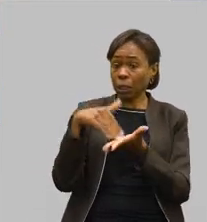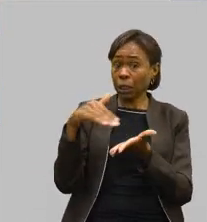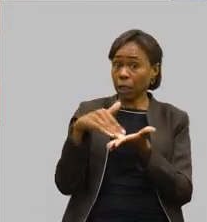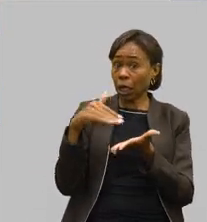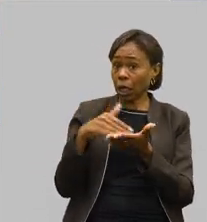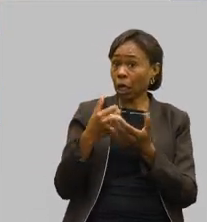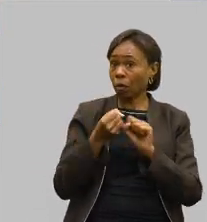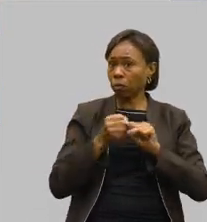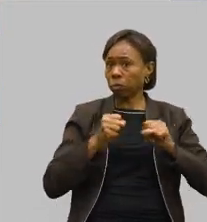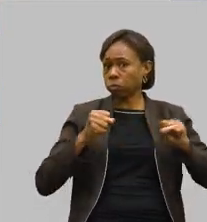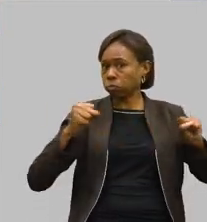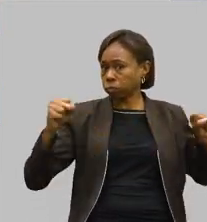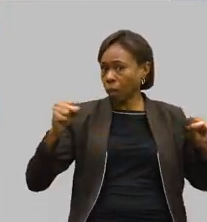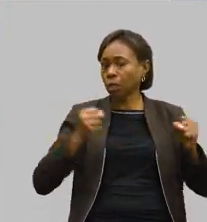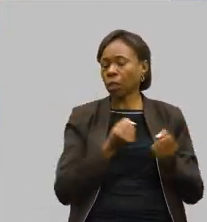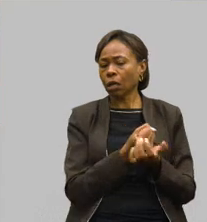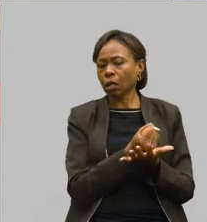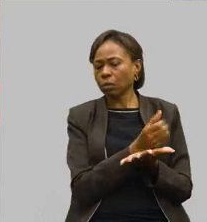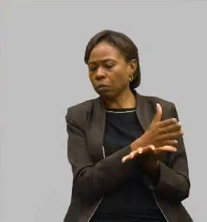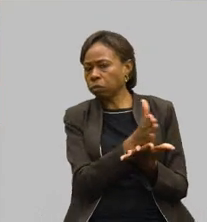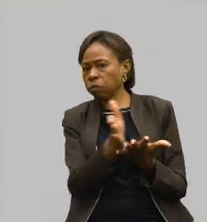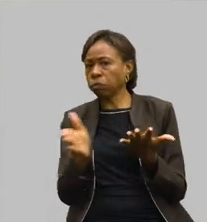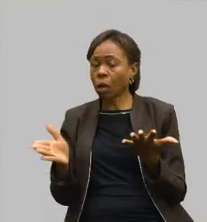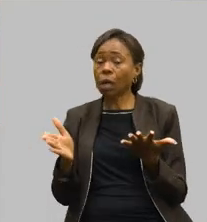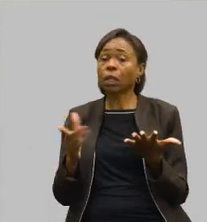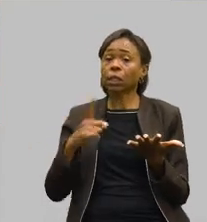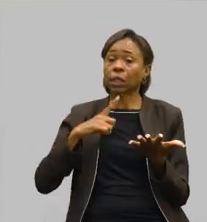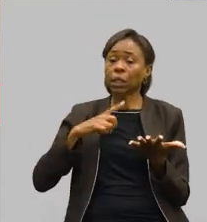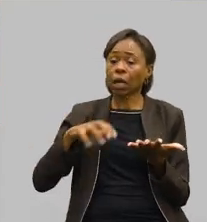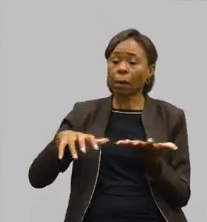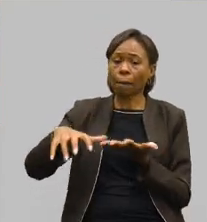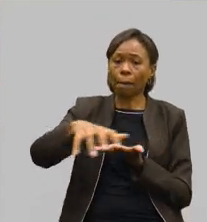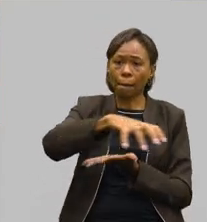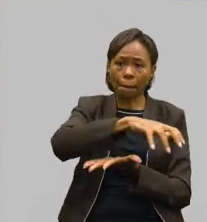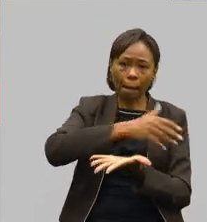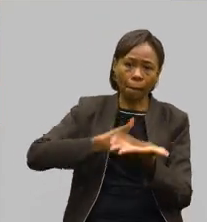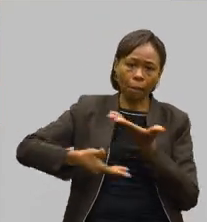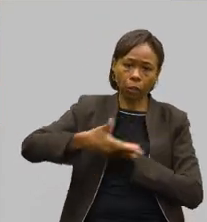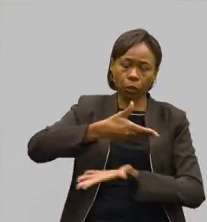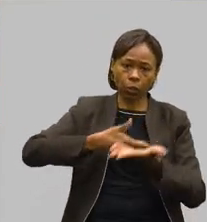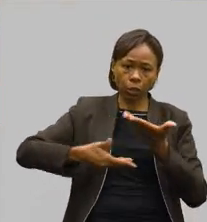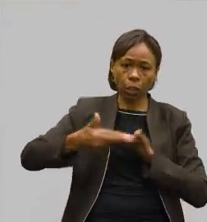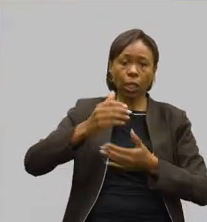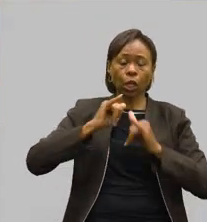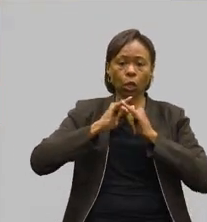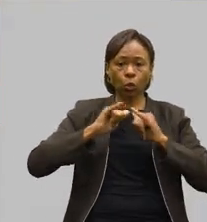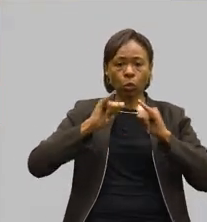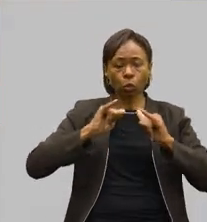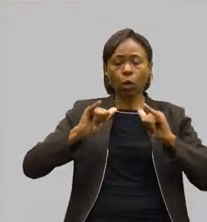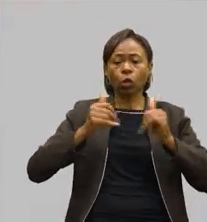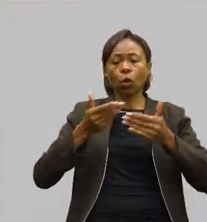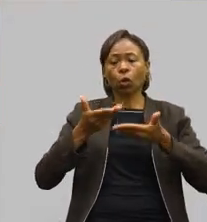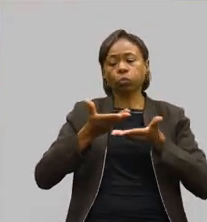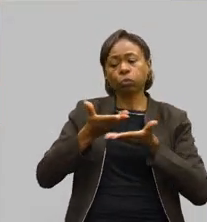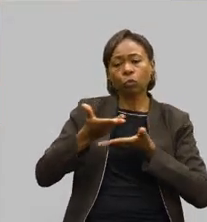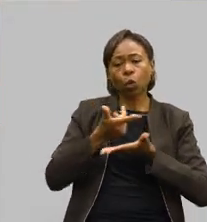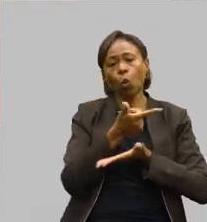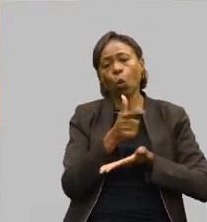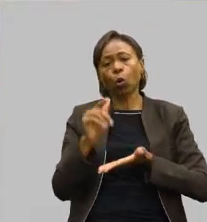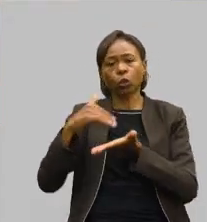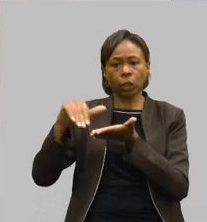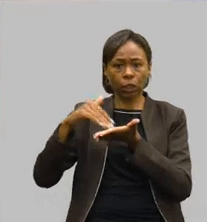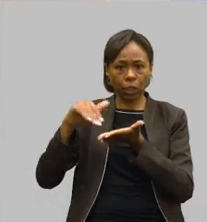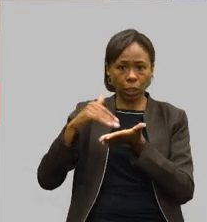transversal e que trabalha de maneira intersetorial e comunica sempre com demais pastas correlatas no Estado.